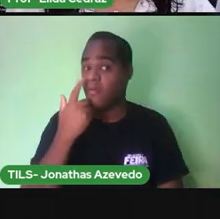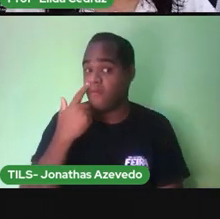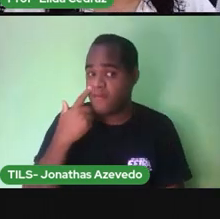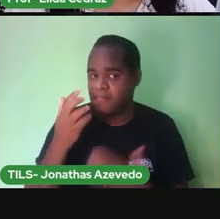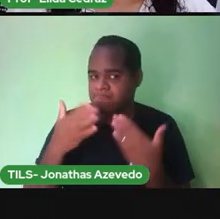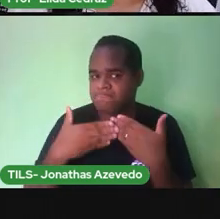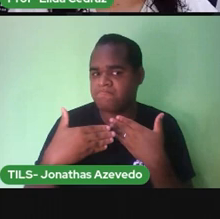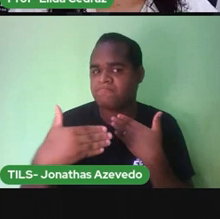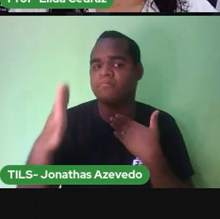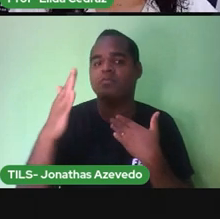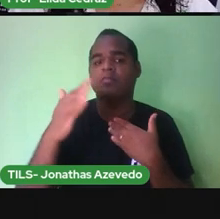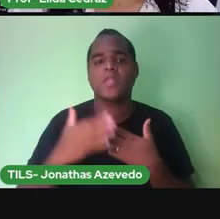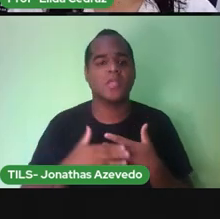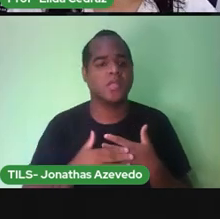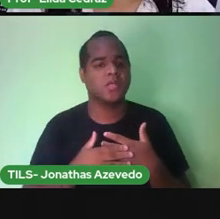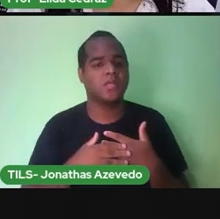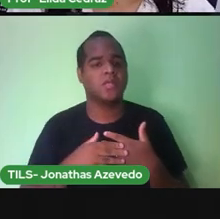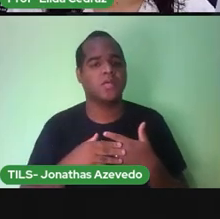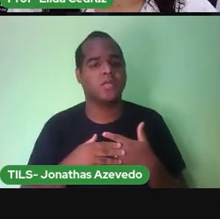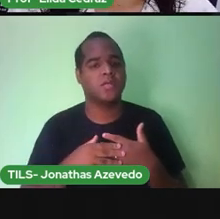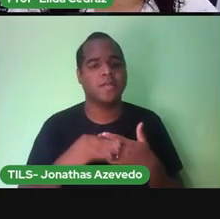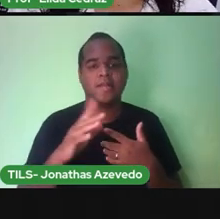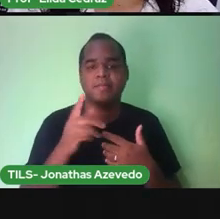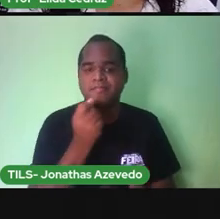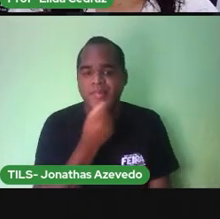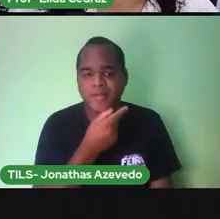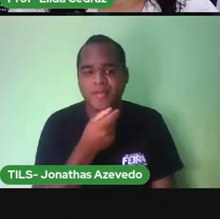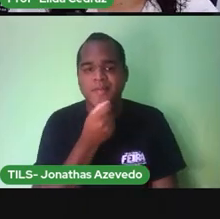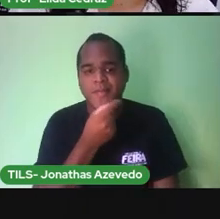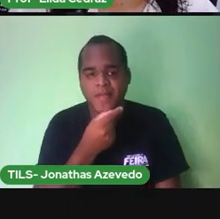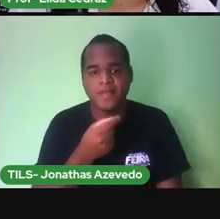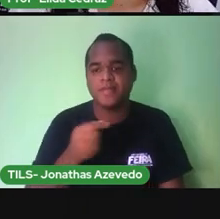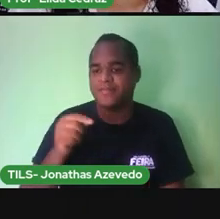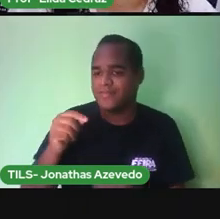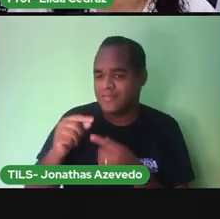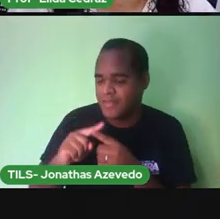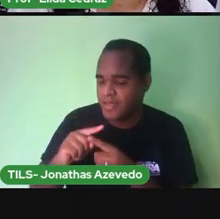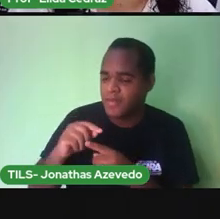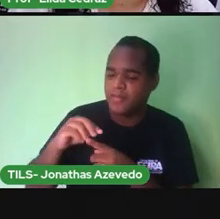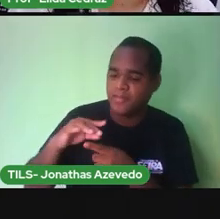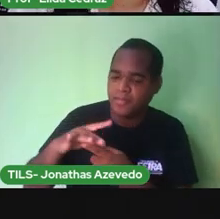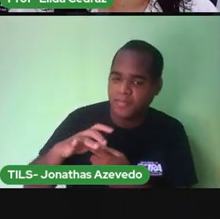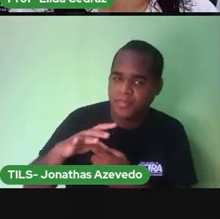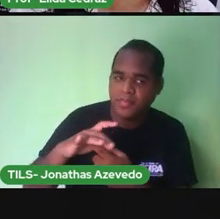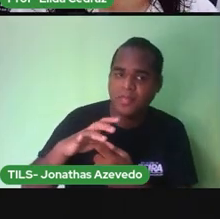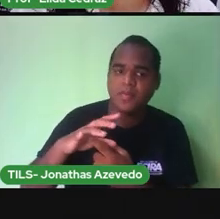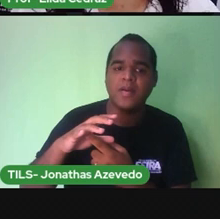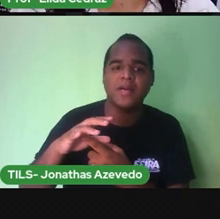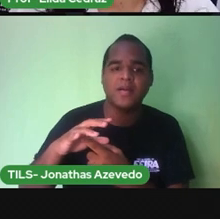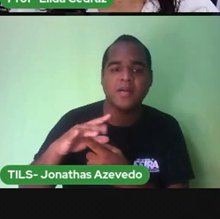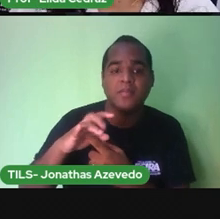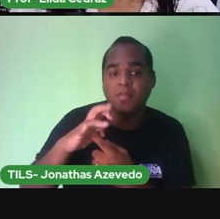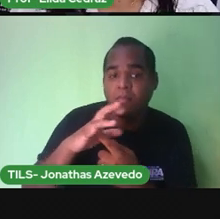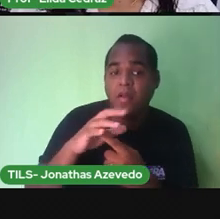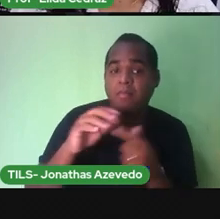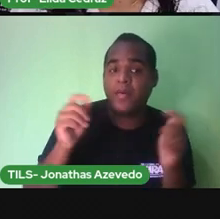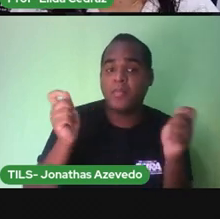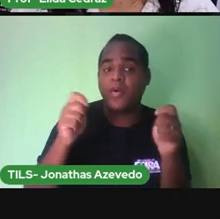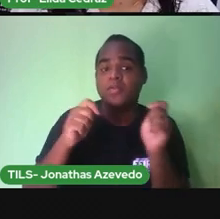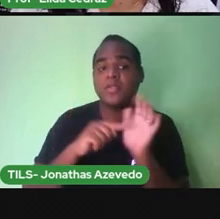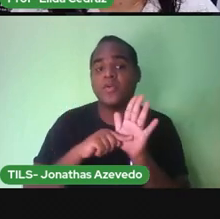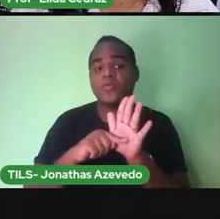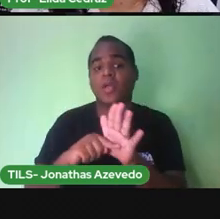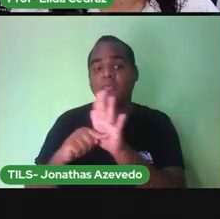E saiu, no seu passo engraçado, à procura de alguém para ajudá-lo a soltar o pescoço de